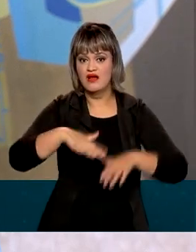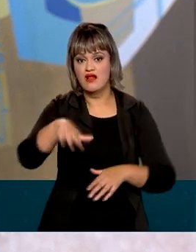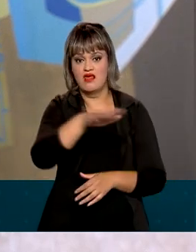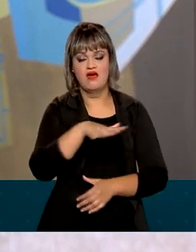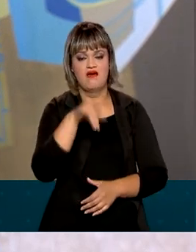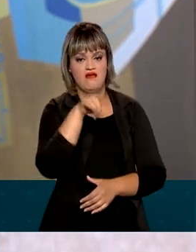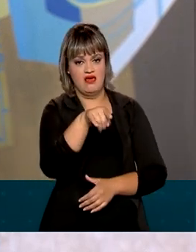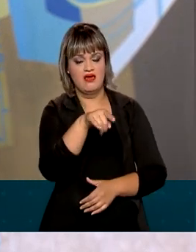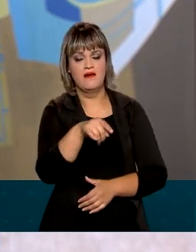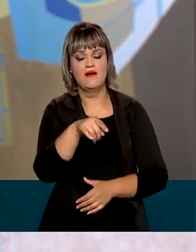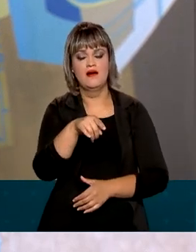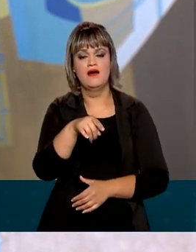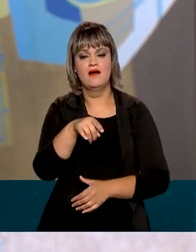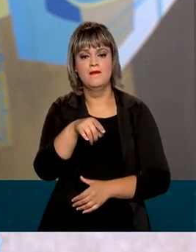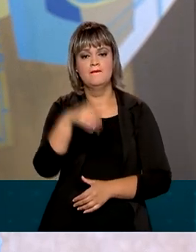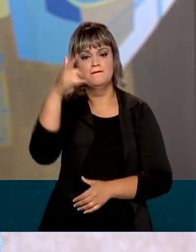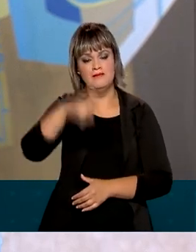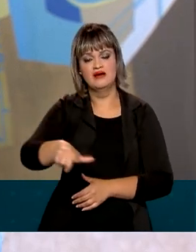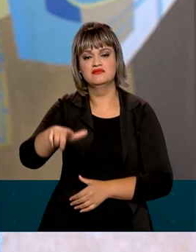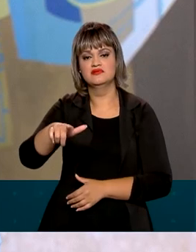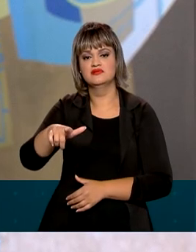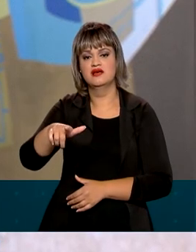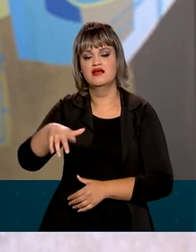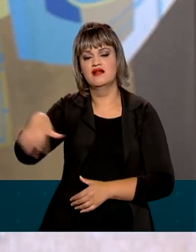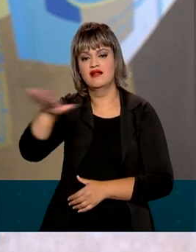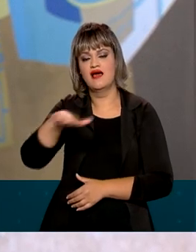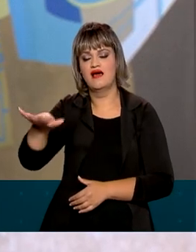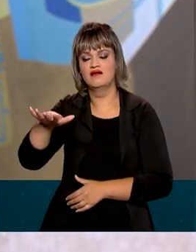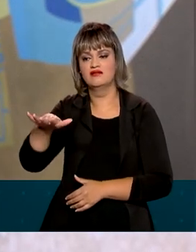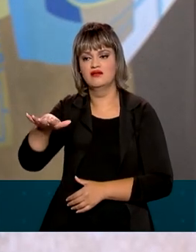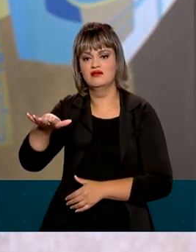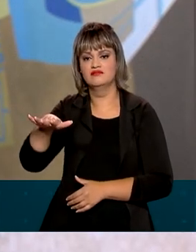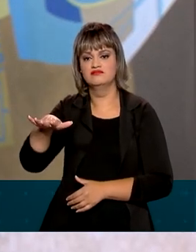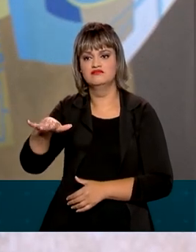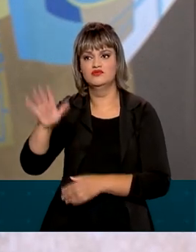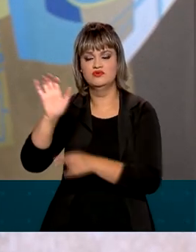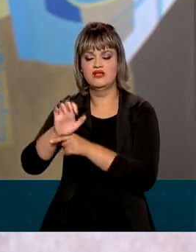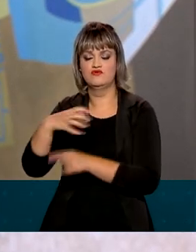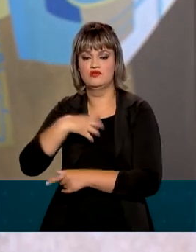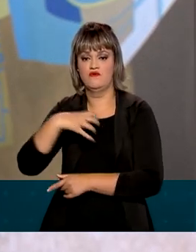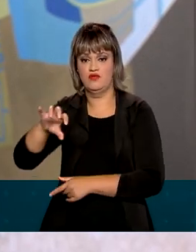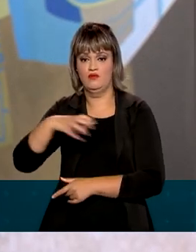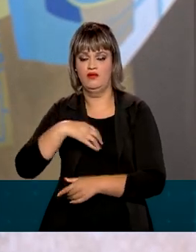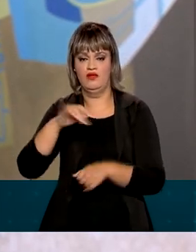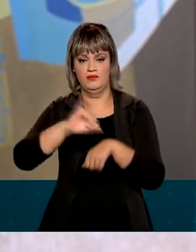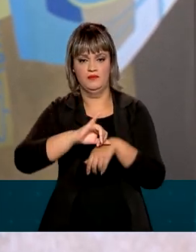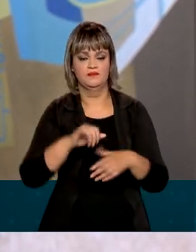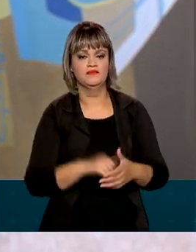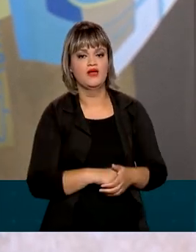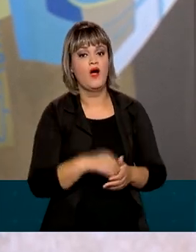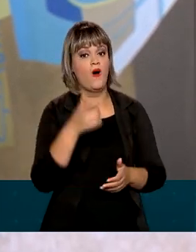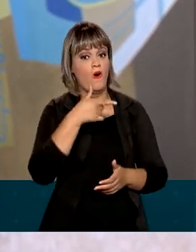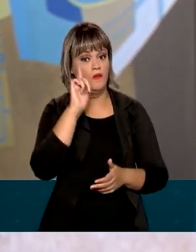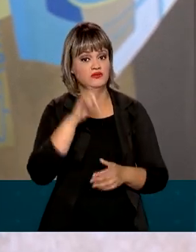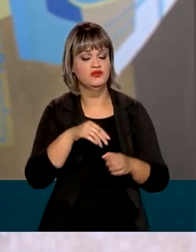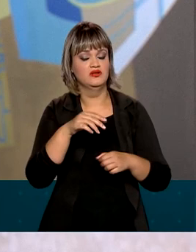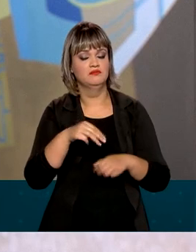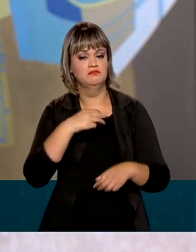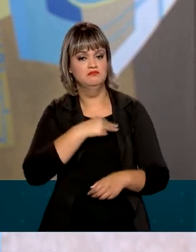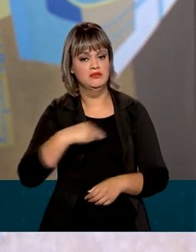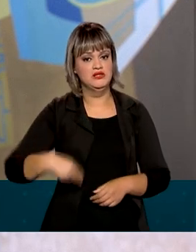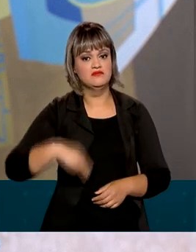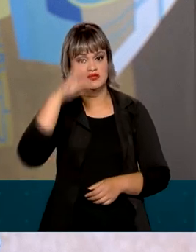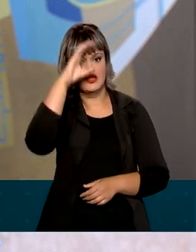nessa região do sul da Bahia, mas também na região metropolitana de Salvador. E ontem, o ministro da Cidadania, João Roma,